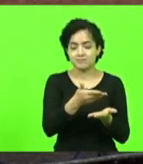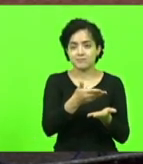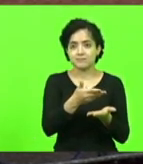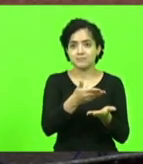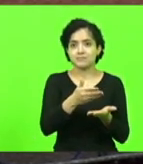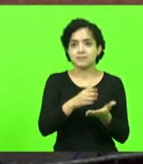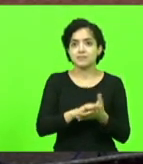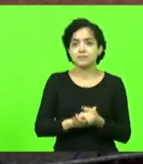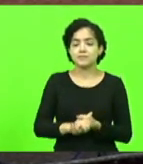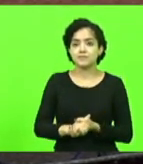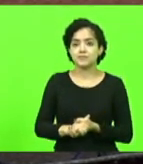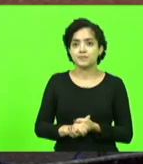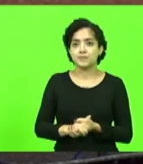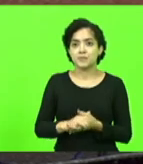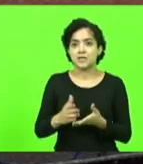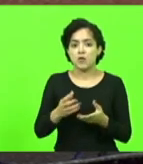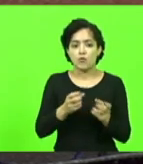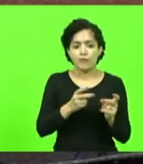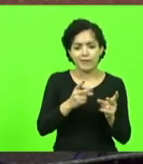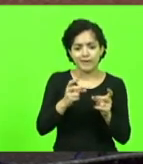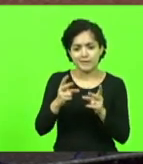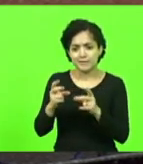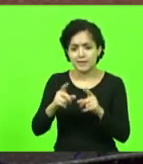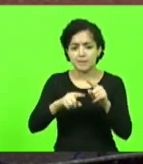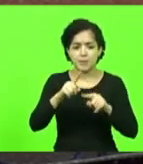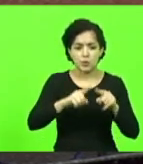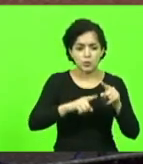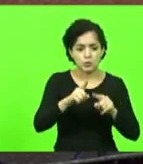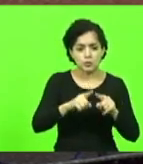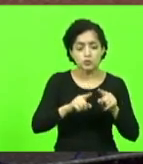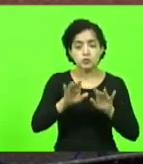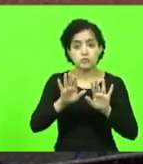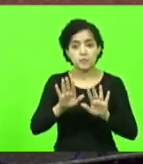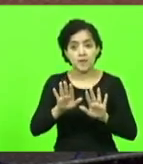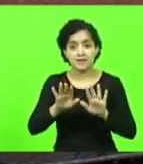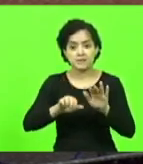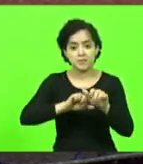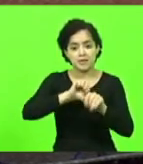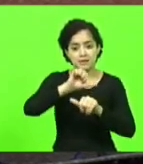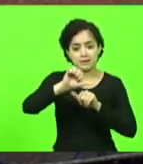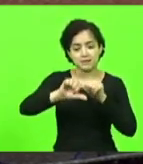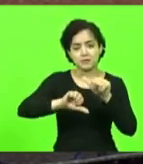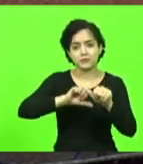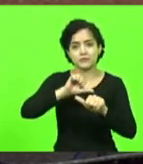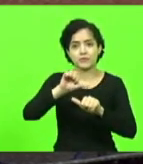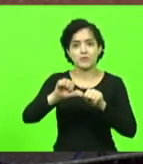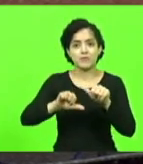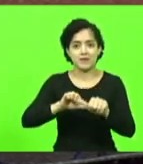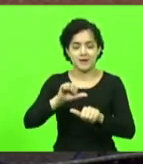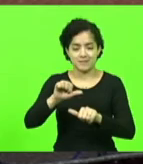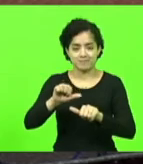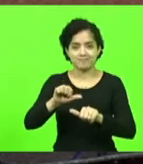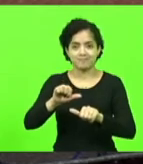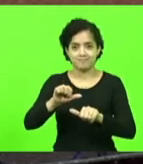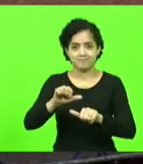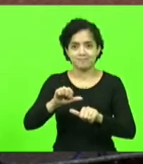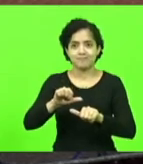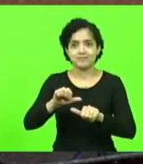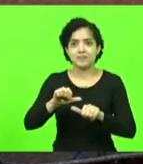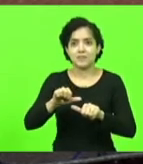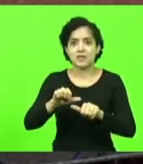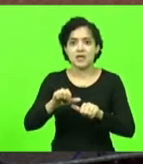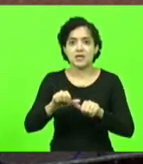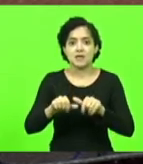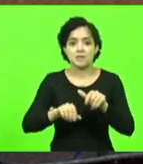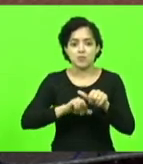não apenas nós vendermos os produtos de natura, mas para transformá-los em, ou seja, processá